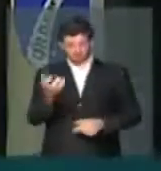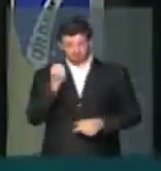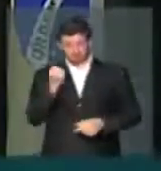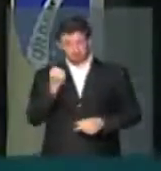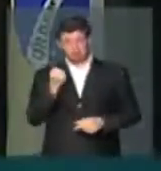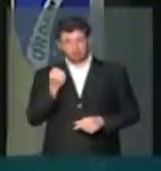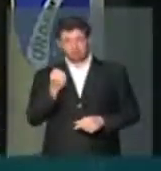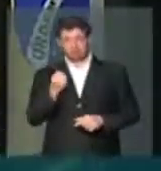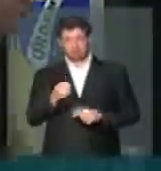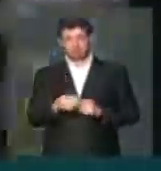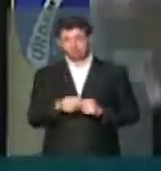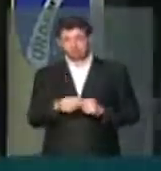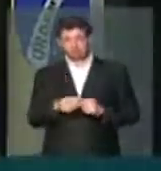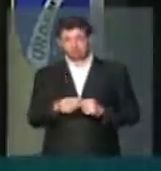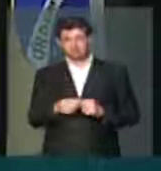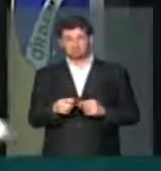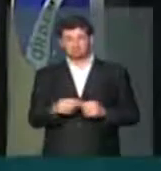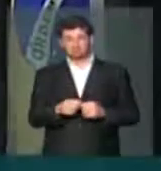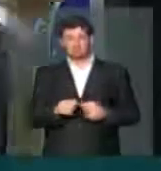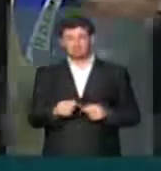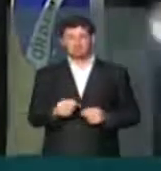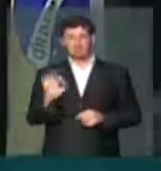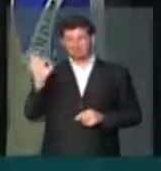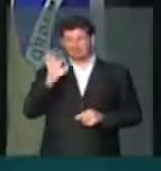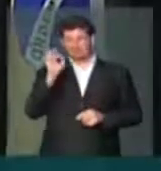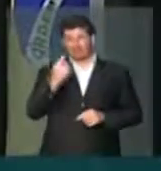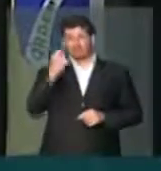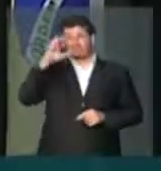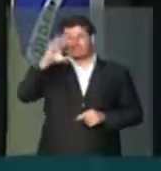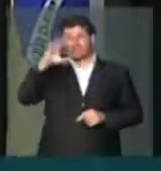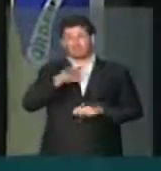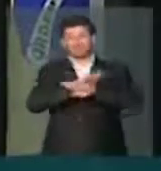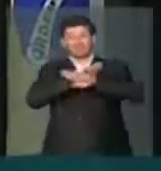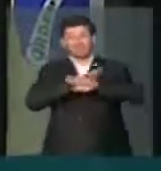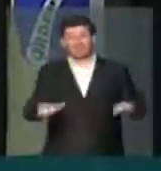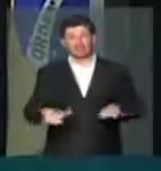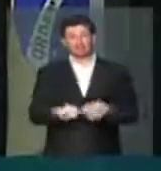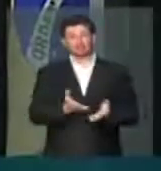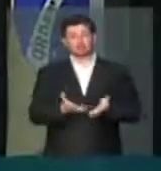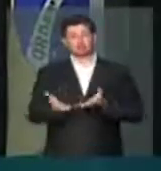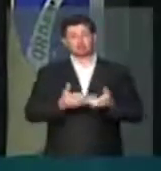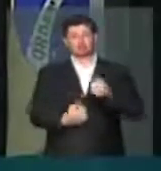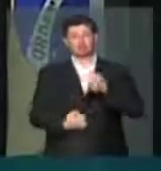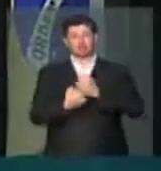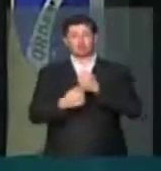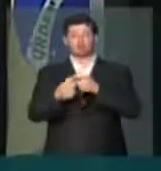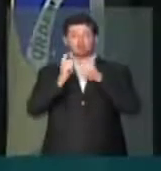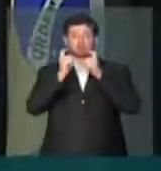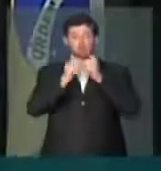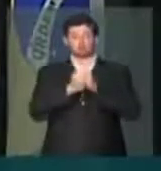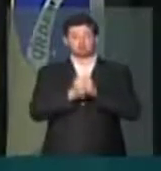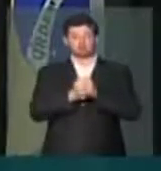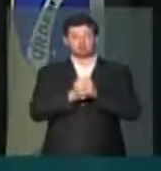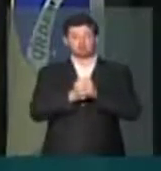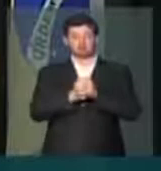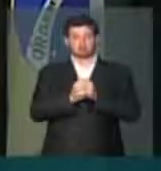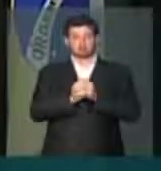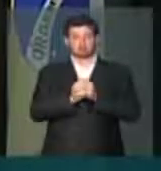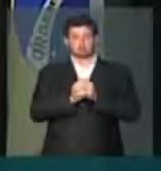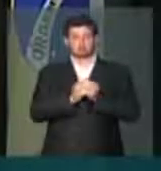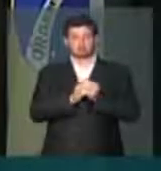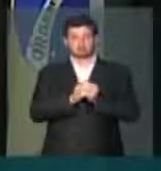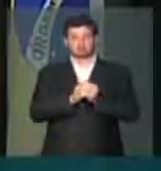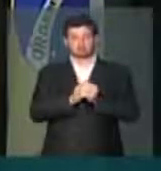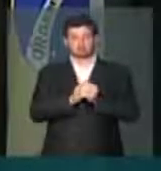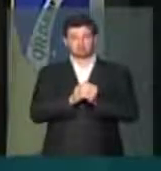parlamentares, senhoras parlamentares, o único centavo no serviço de apoio à gestão descentralizada